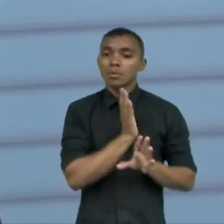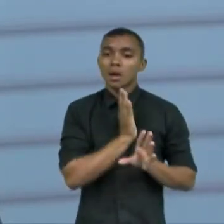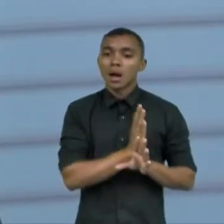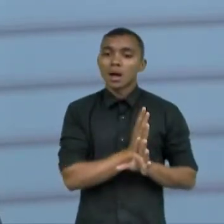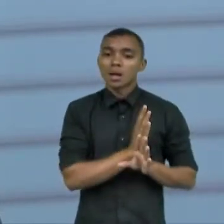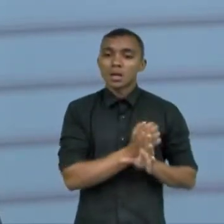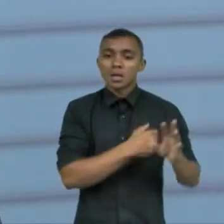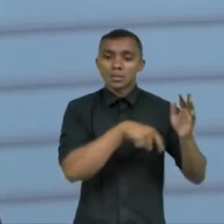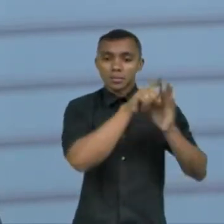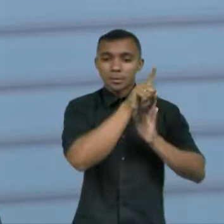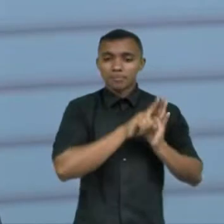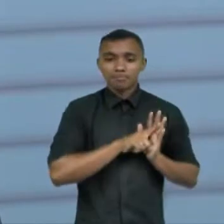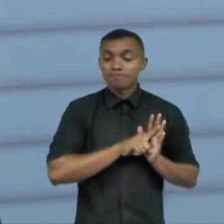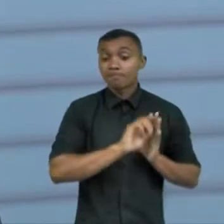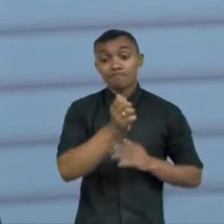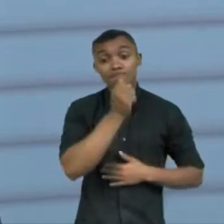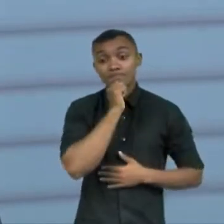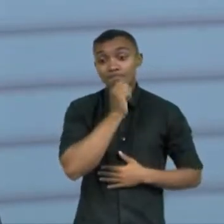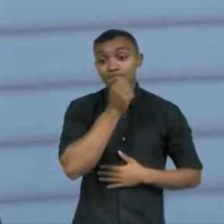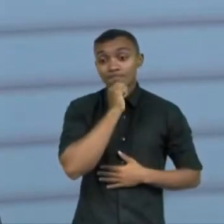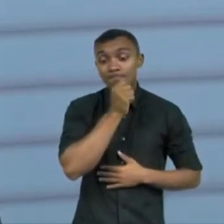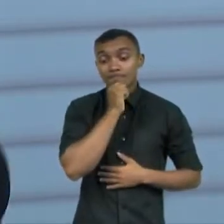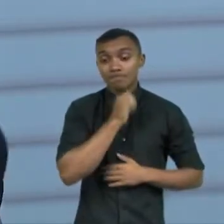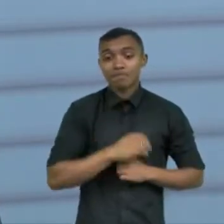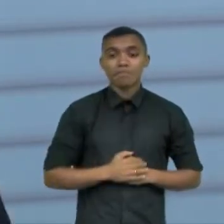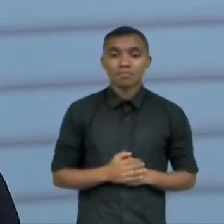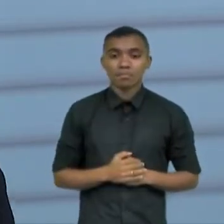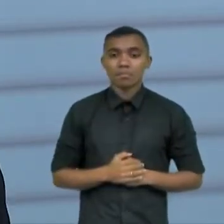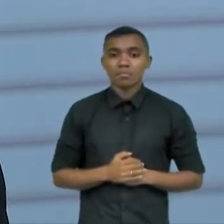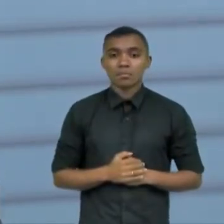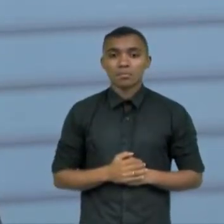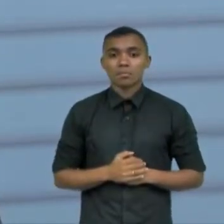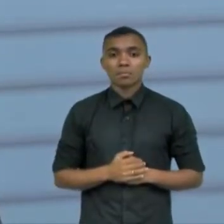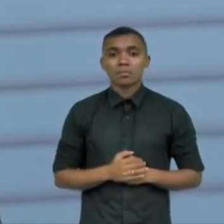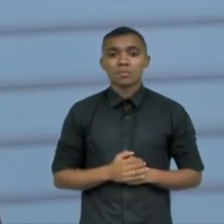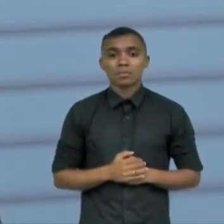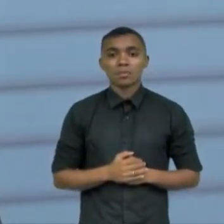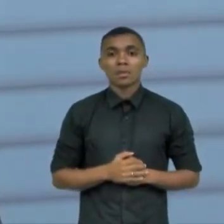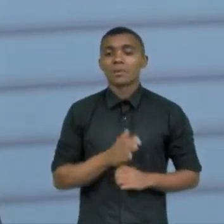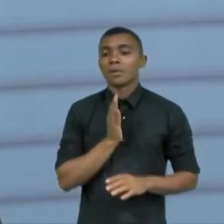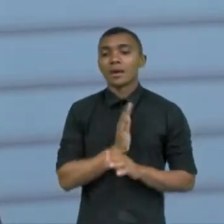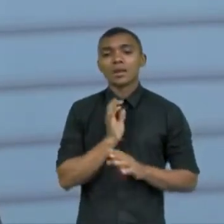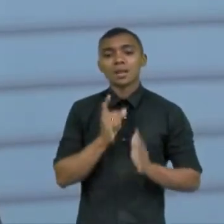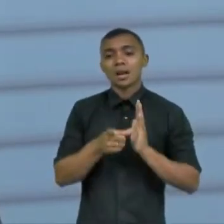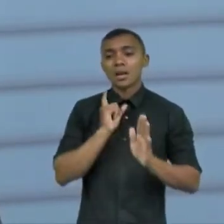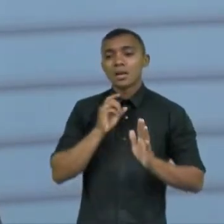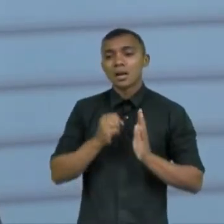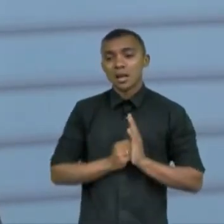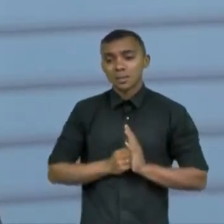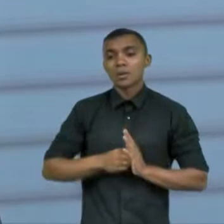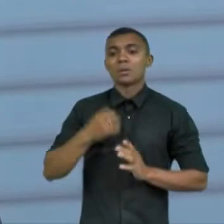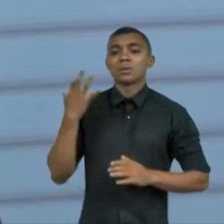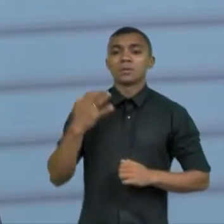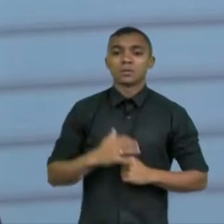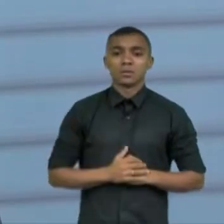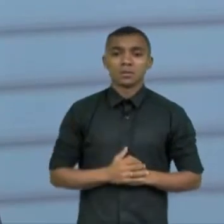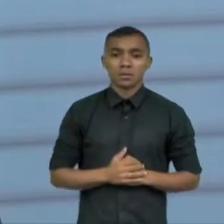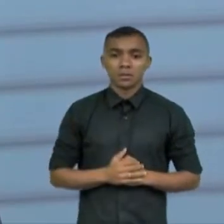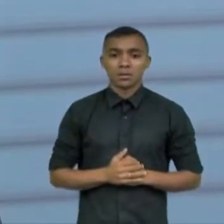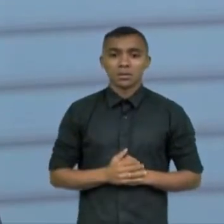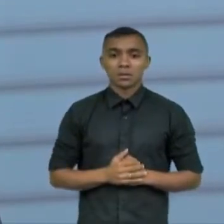que eu não tinha feito ainda ante todos os que eu já tinha feito esse foi o único que não tinha sido